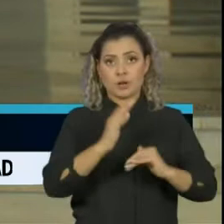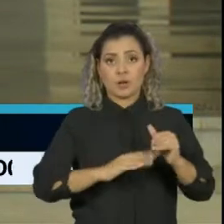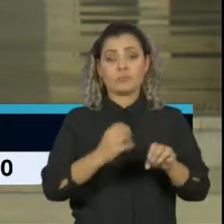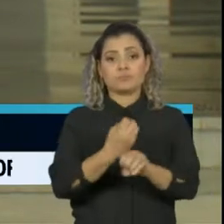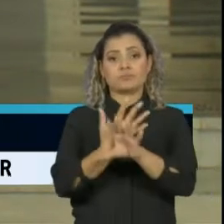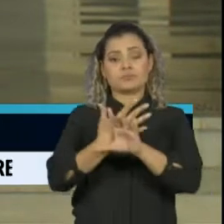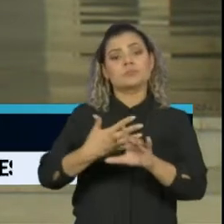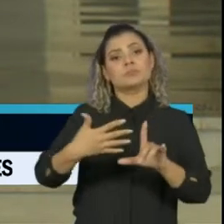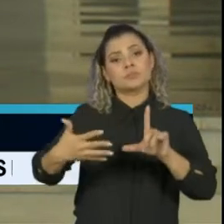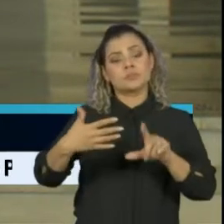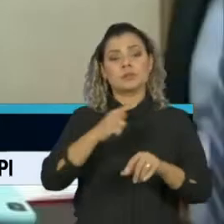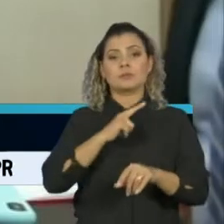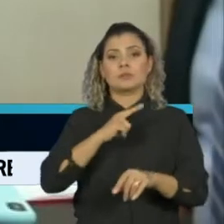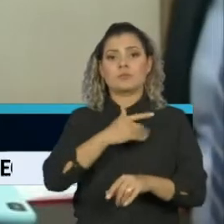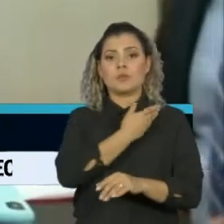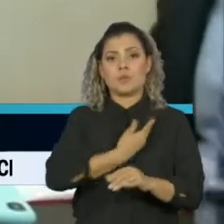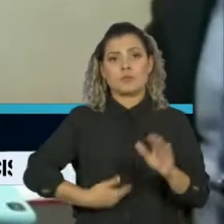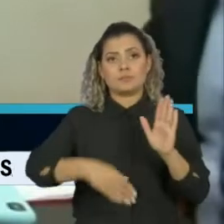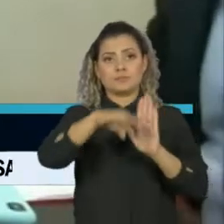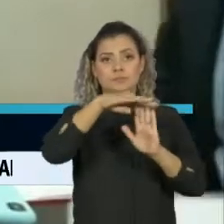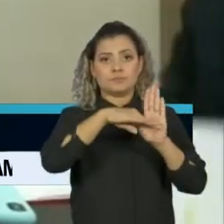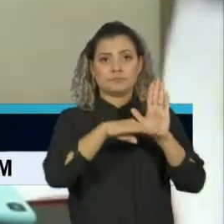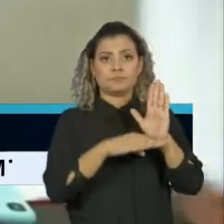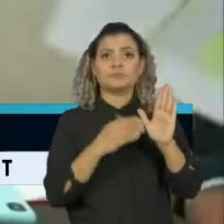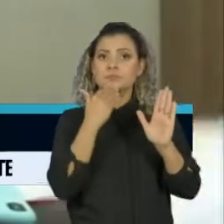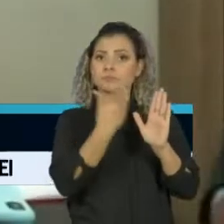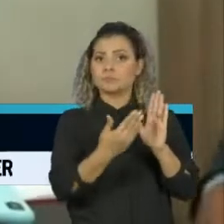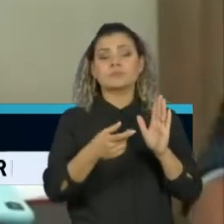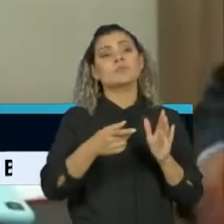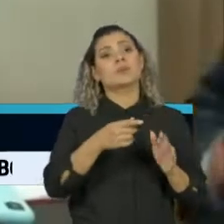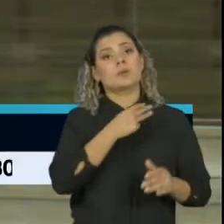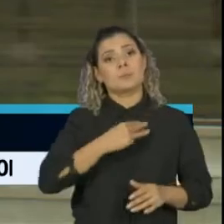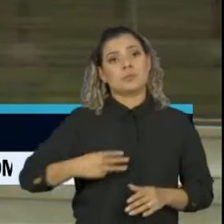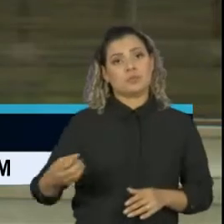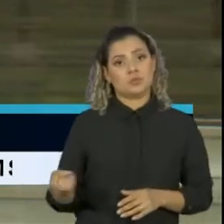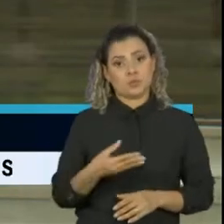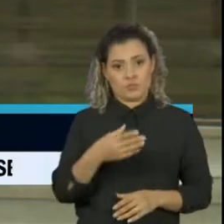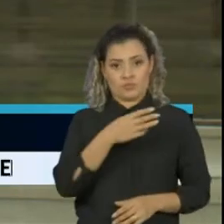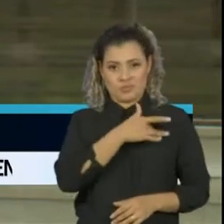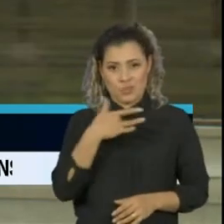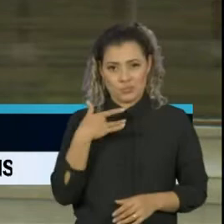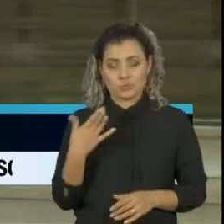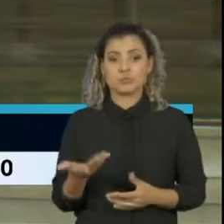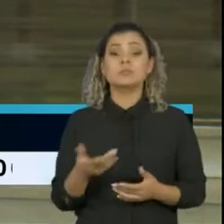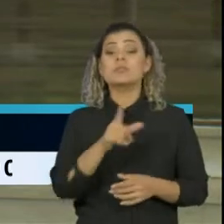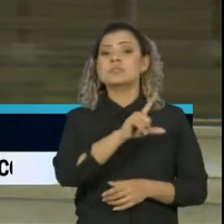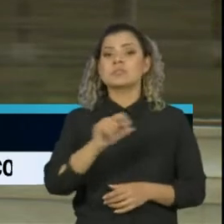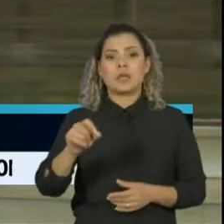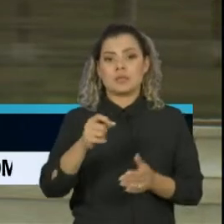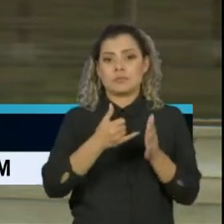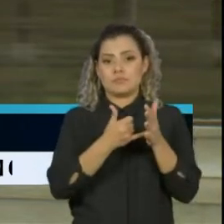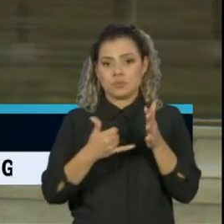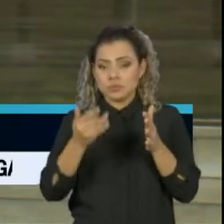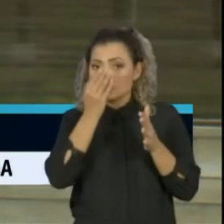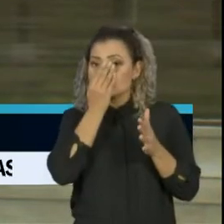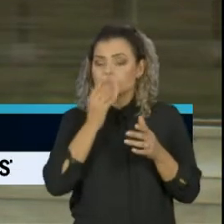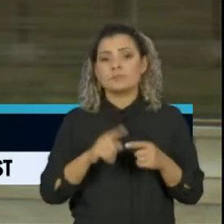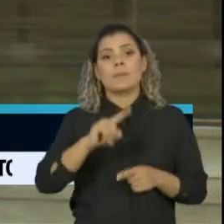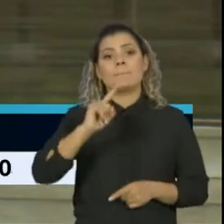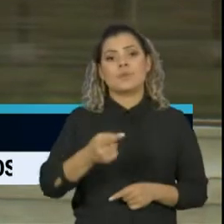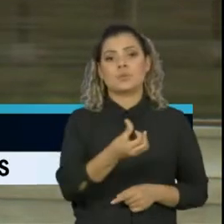o governo de São Paulo apresentou uma lista de reivindicações ao ministro da Saúde. 100 respiradores, 1.600